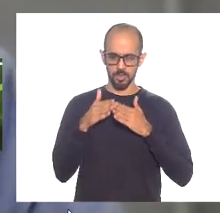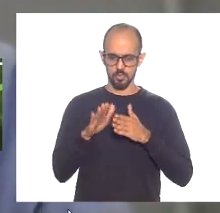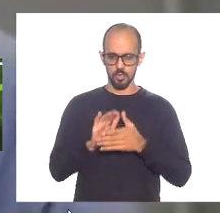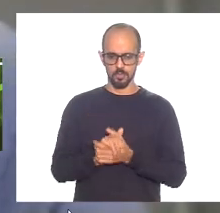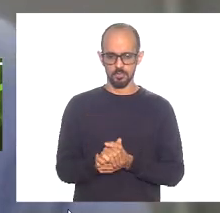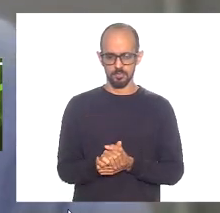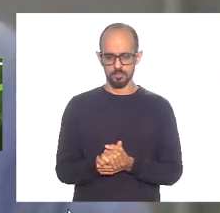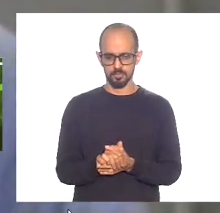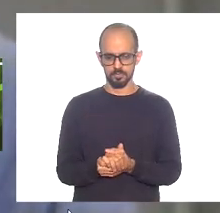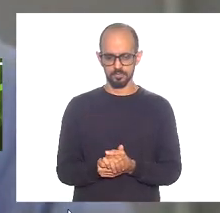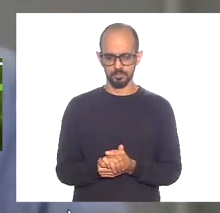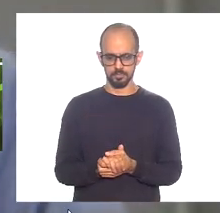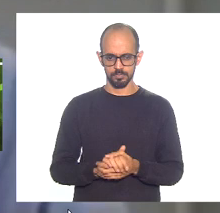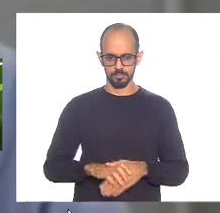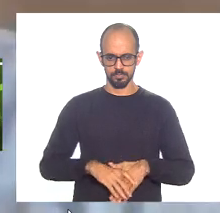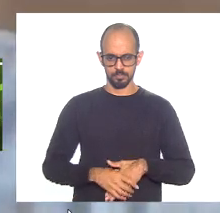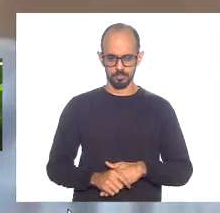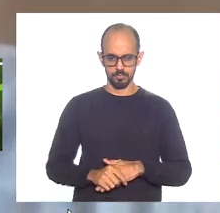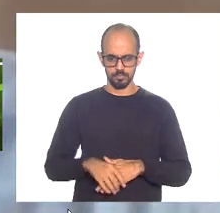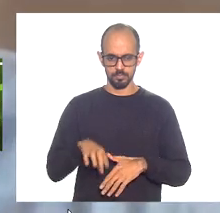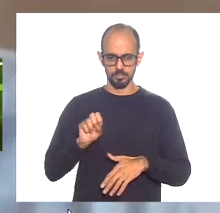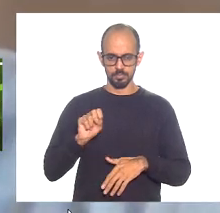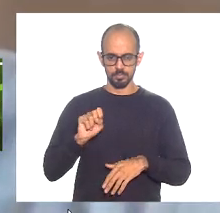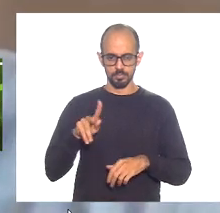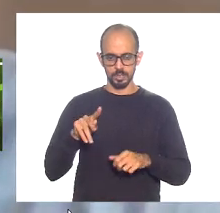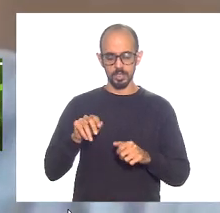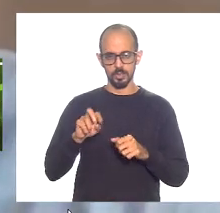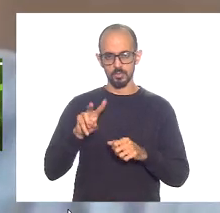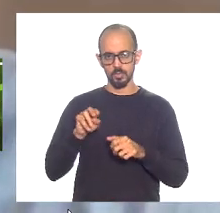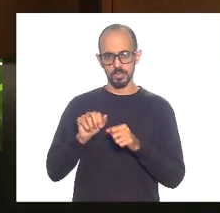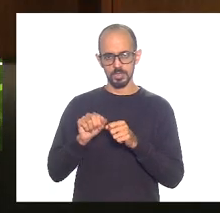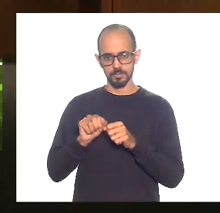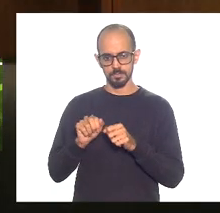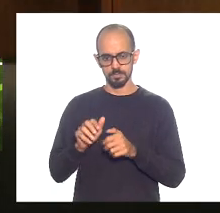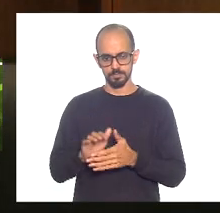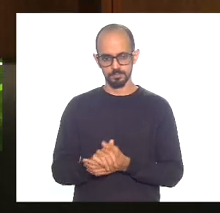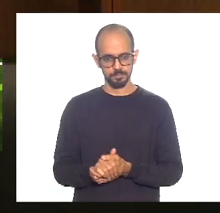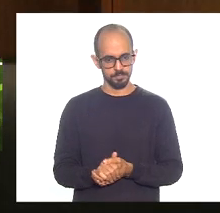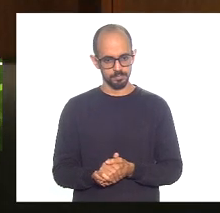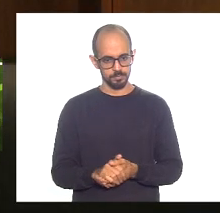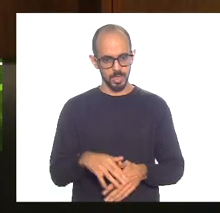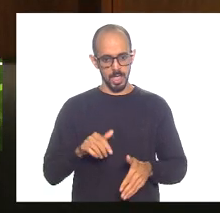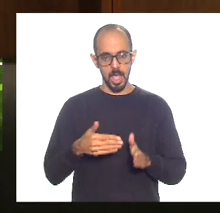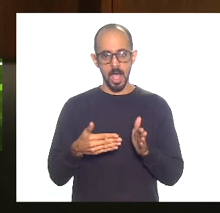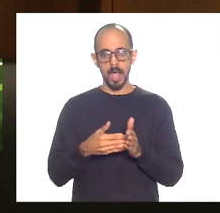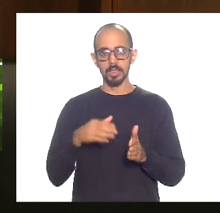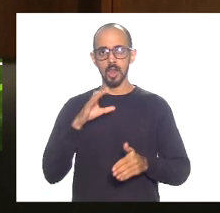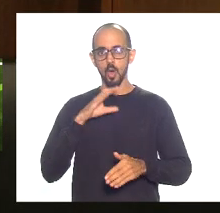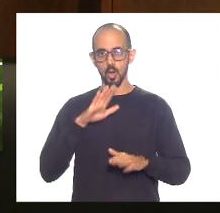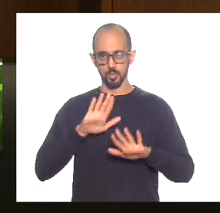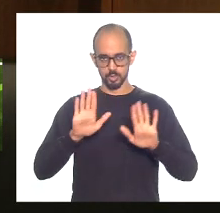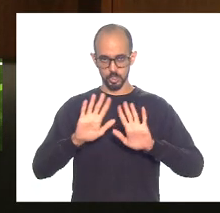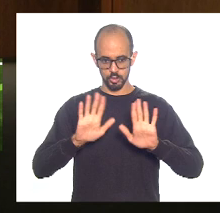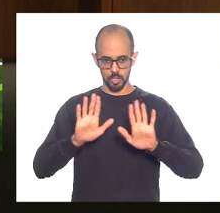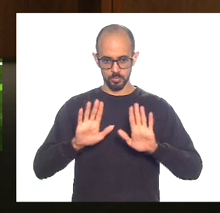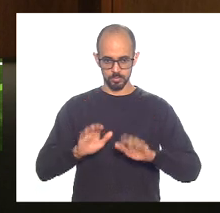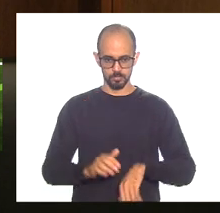institucional claro vou fazer isso um grande beijo até daqui a pouco beijo beijo